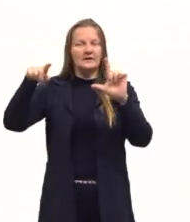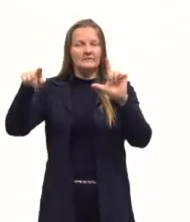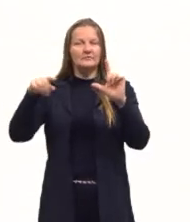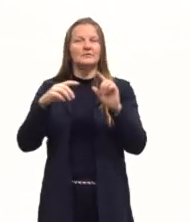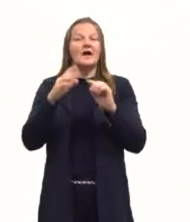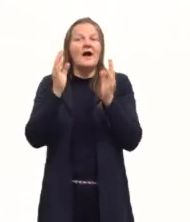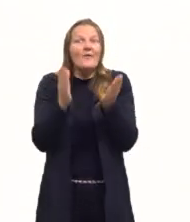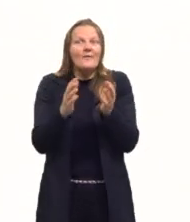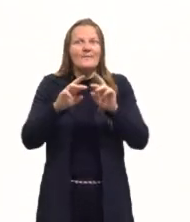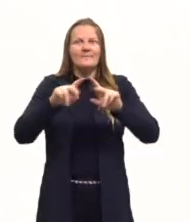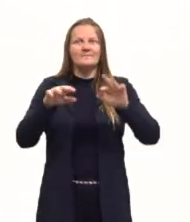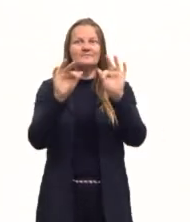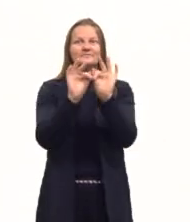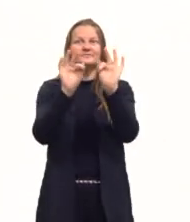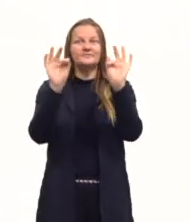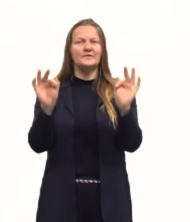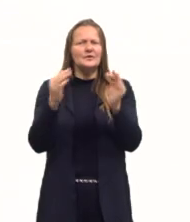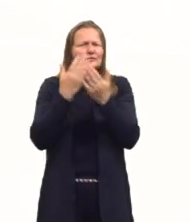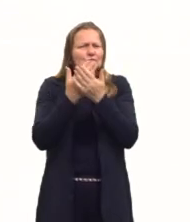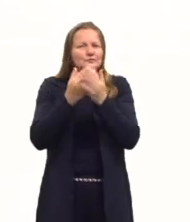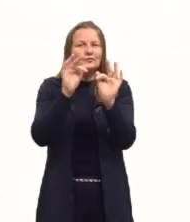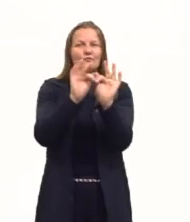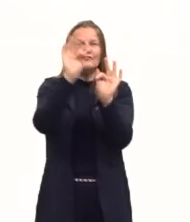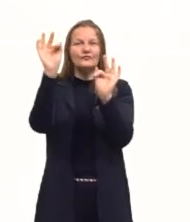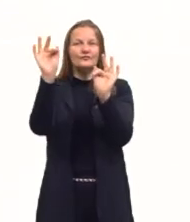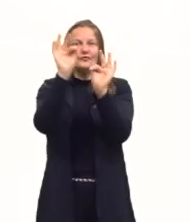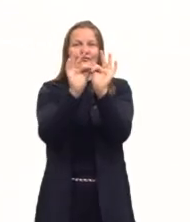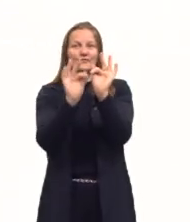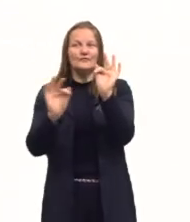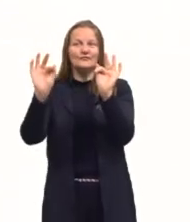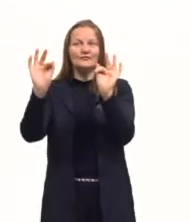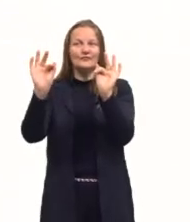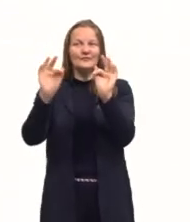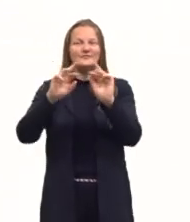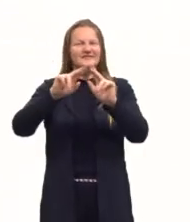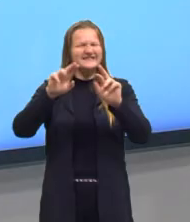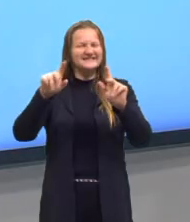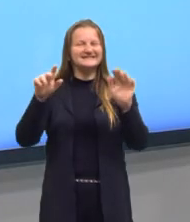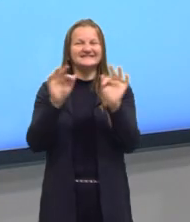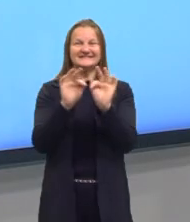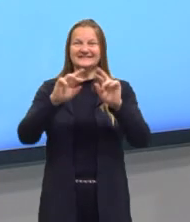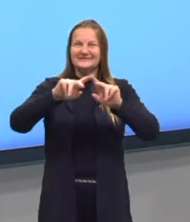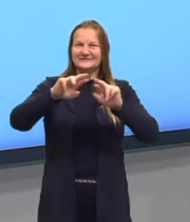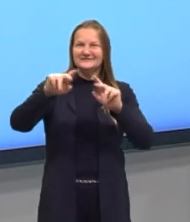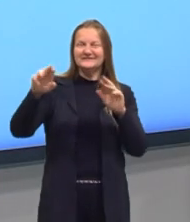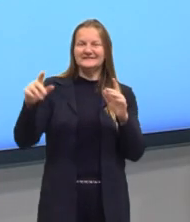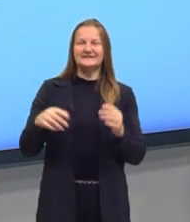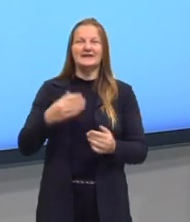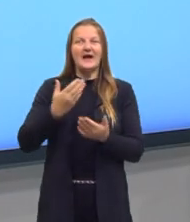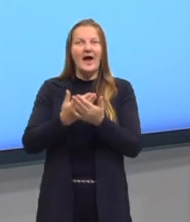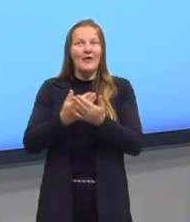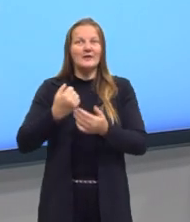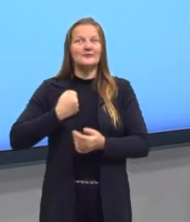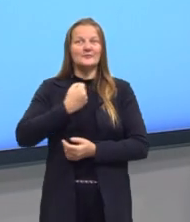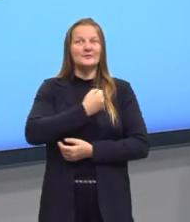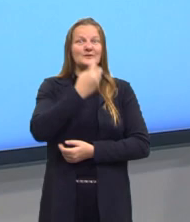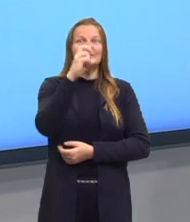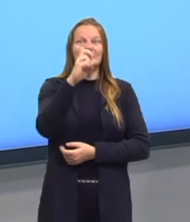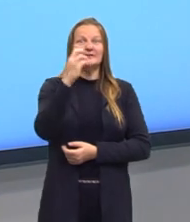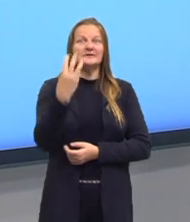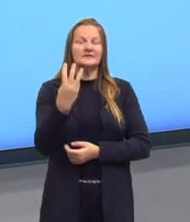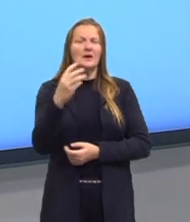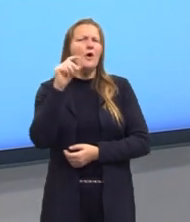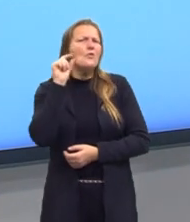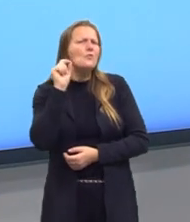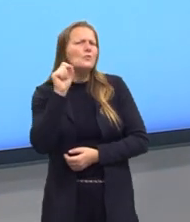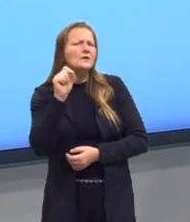nós vamos ver o estudo das funções. Nós vamos iniciar pela nossa aula 53, o que são